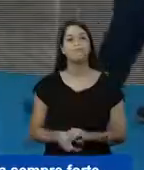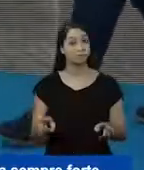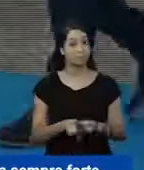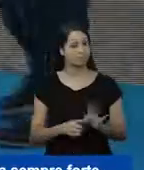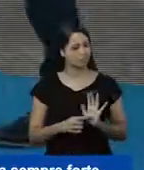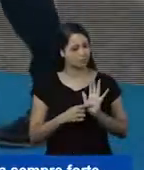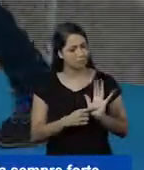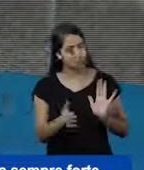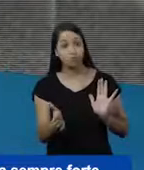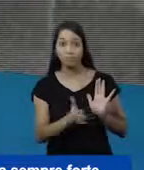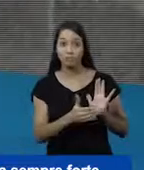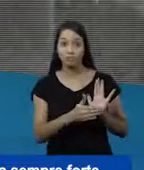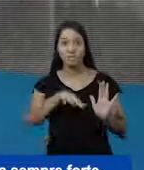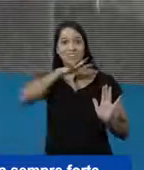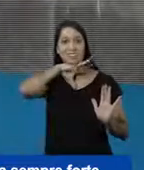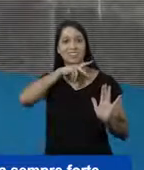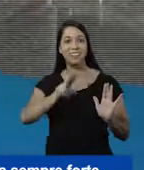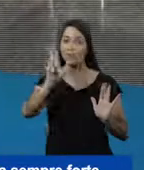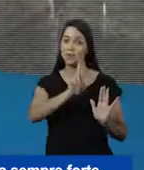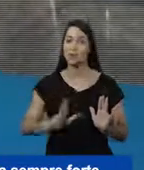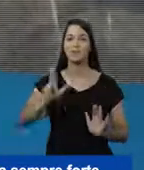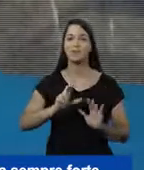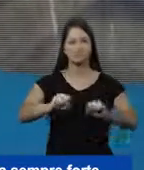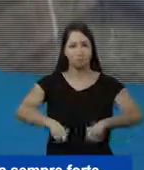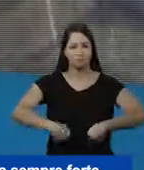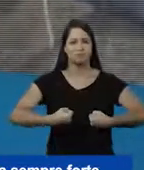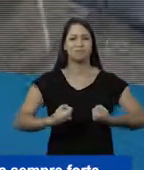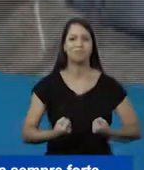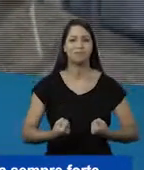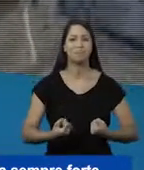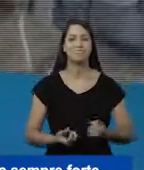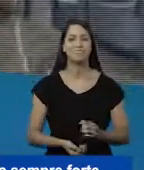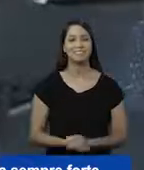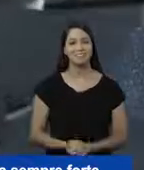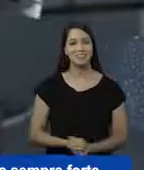apresentamos muitas propostas do Odelmo para o Berlande é sempre forte.